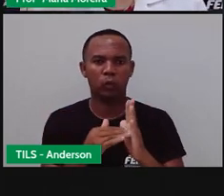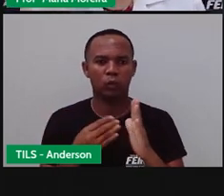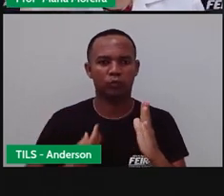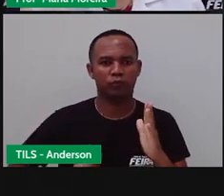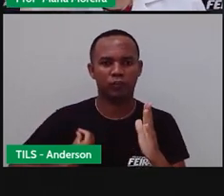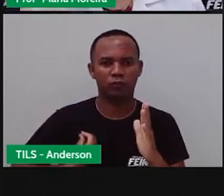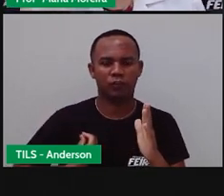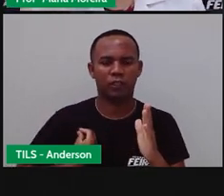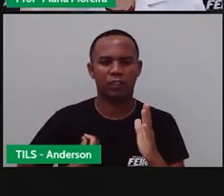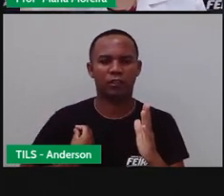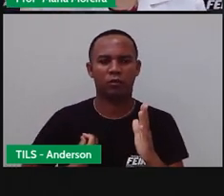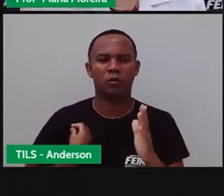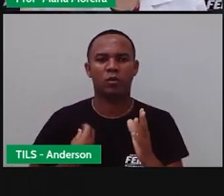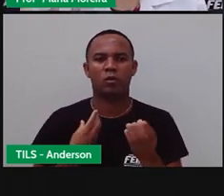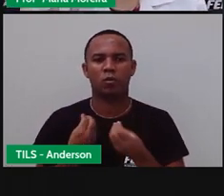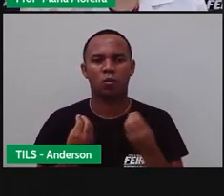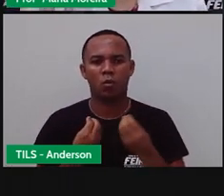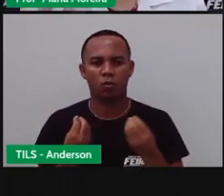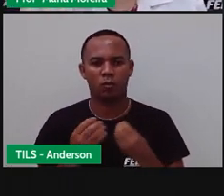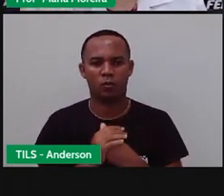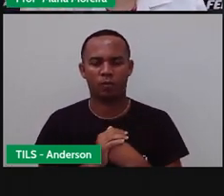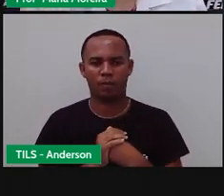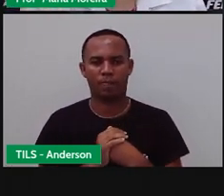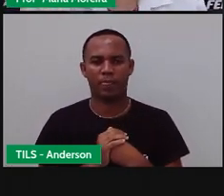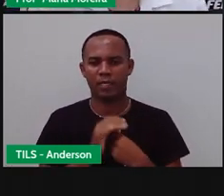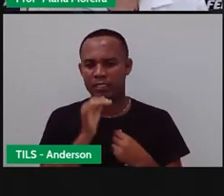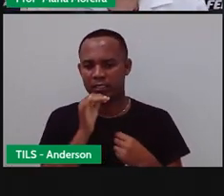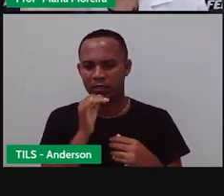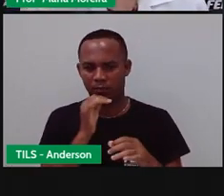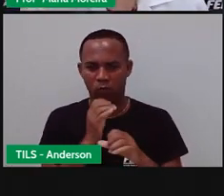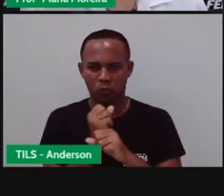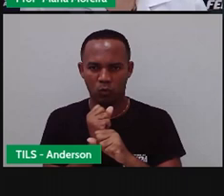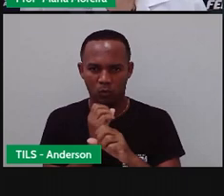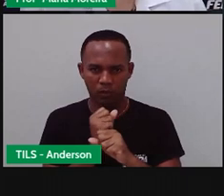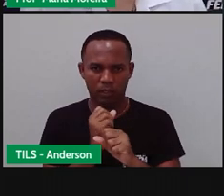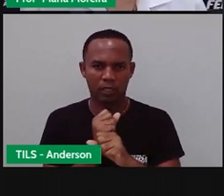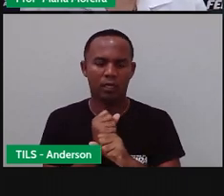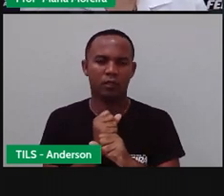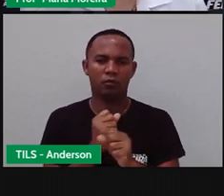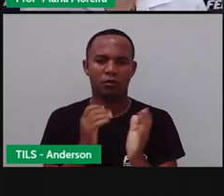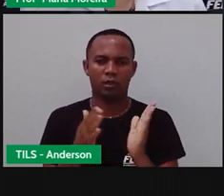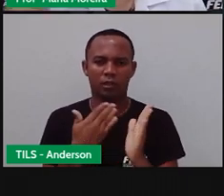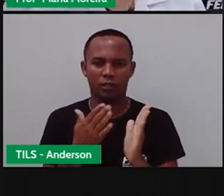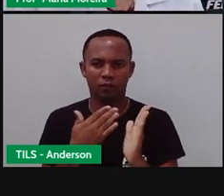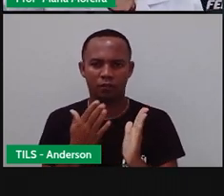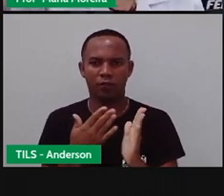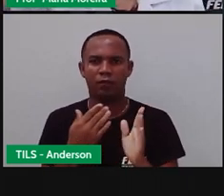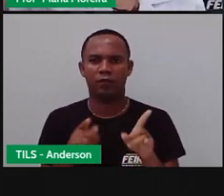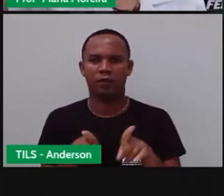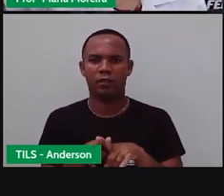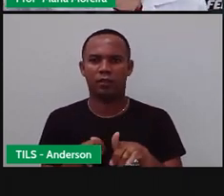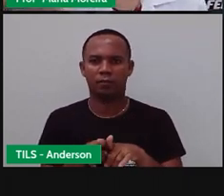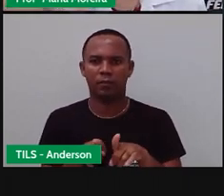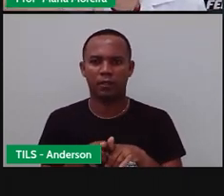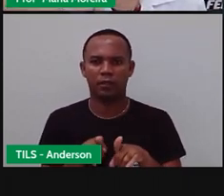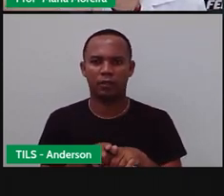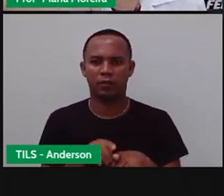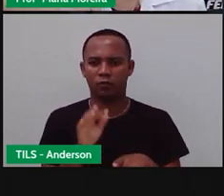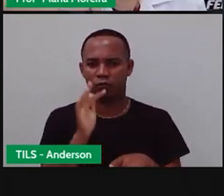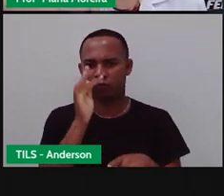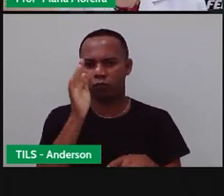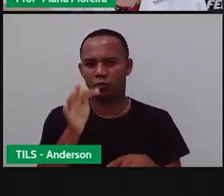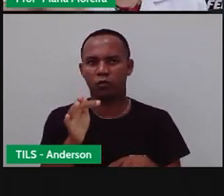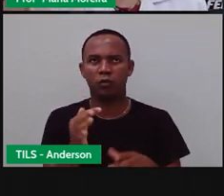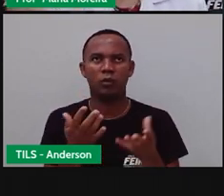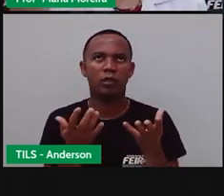essa pandemia, certo? Ela será o quê? Contada nos livros. E esses historiadores, né? Estarão lá no futuro, como o Ivo